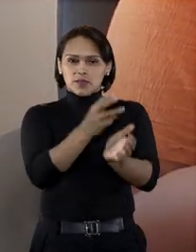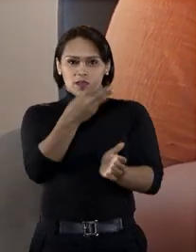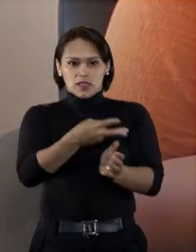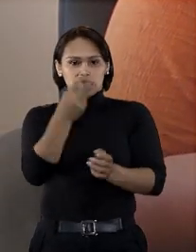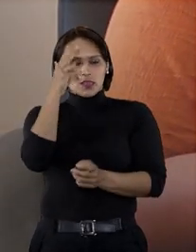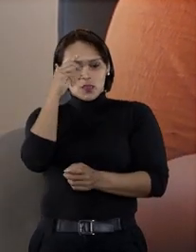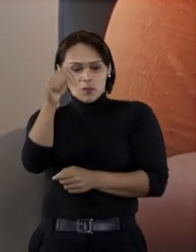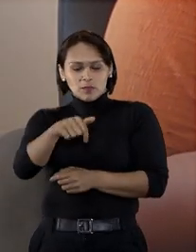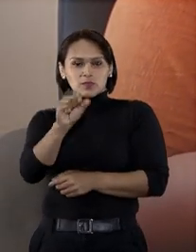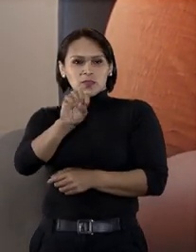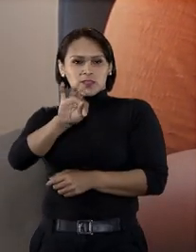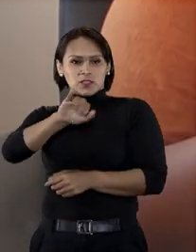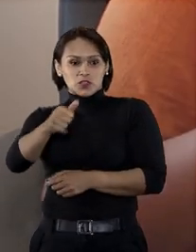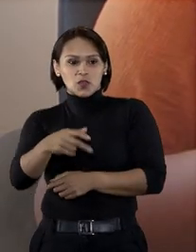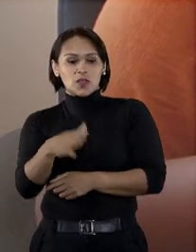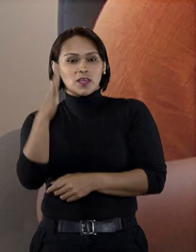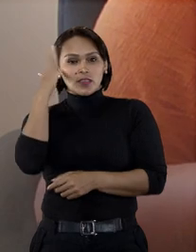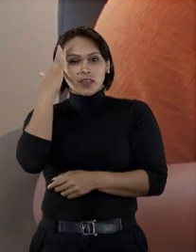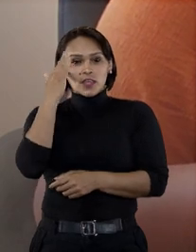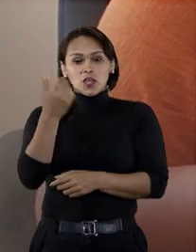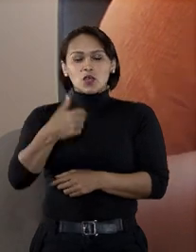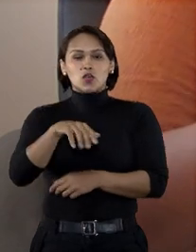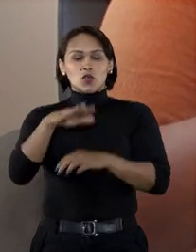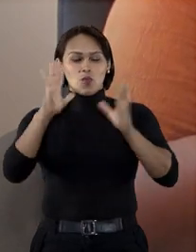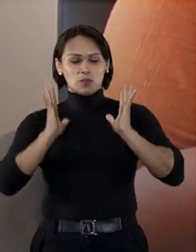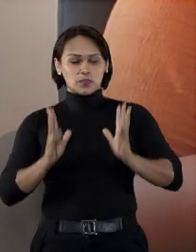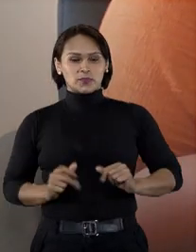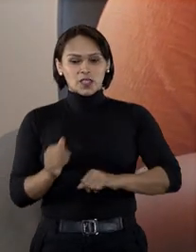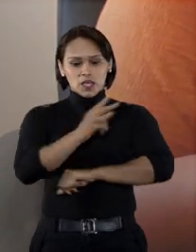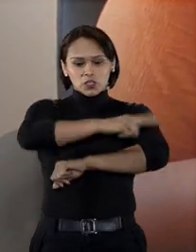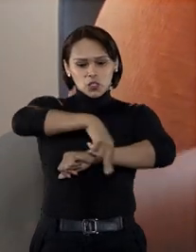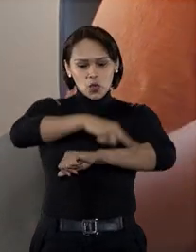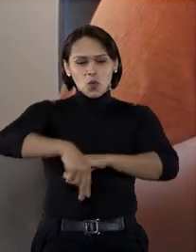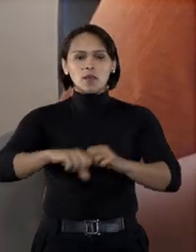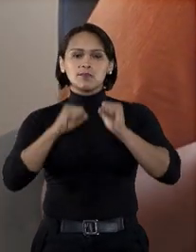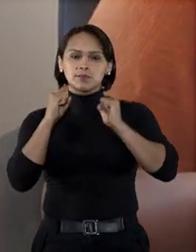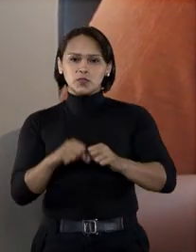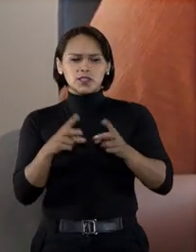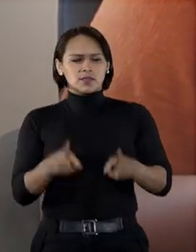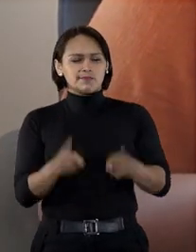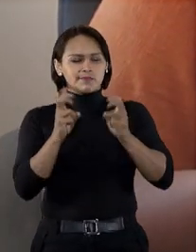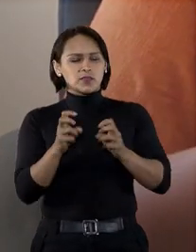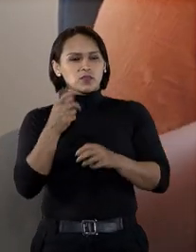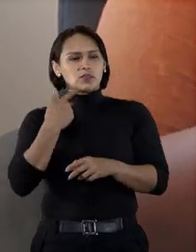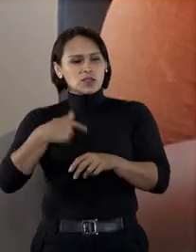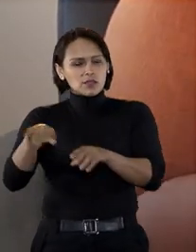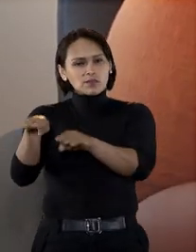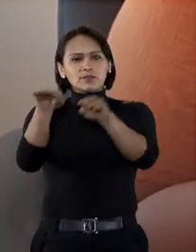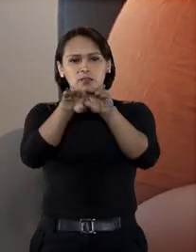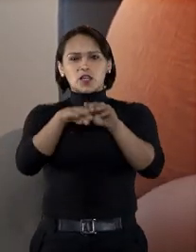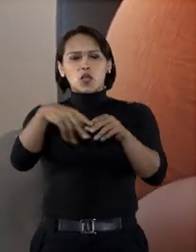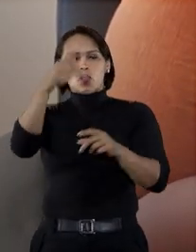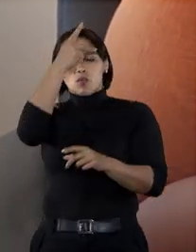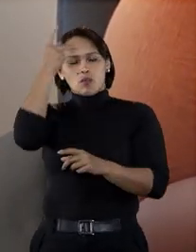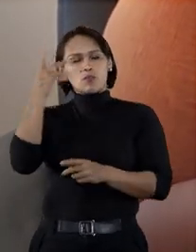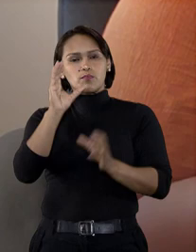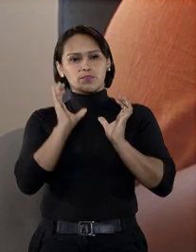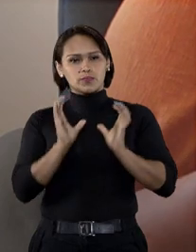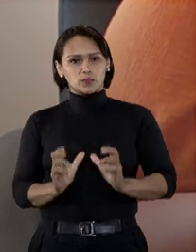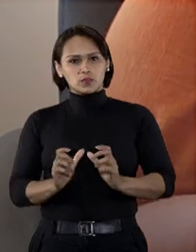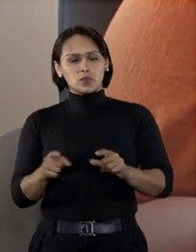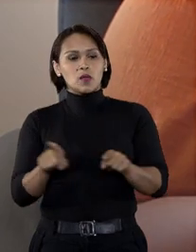turma do STJ entenderam que um gari atropelado por um ônibus poderia sim ser considerado consumidor por equiparação.